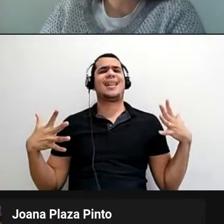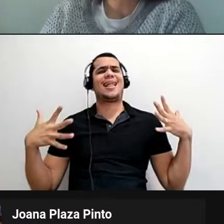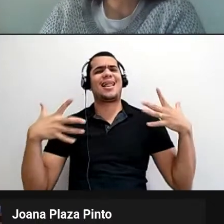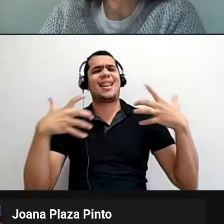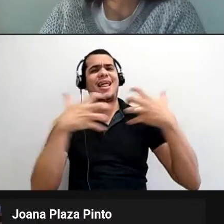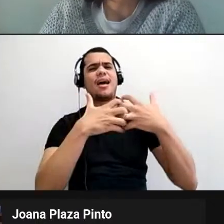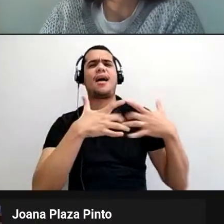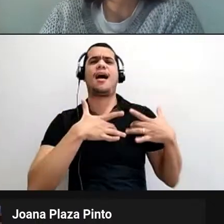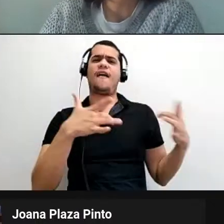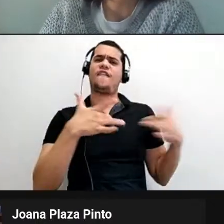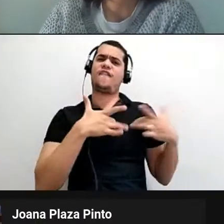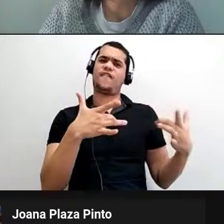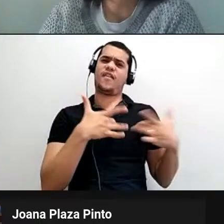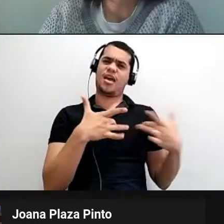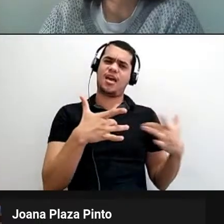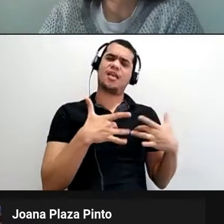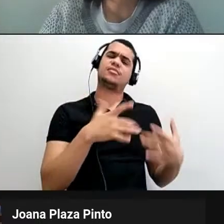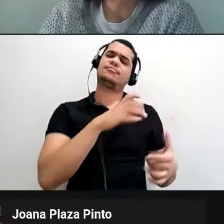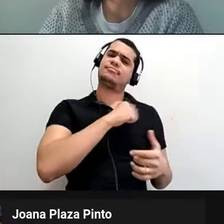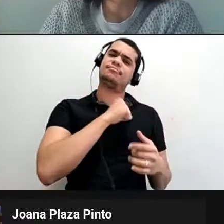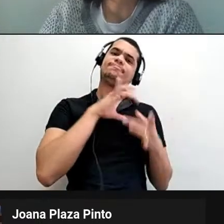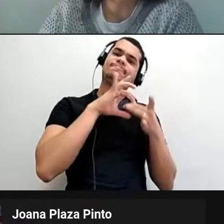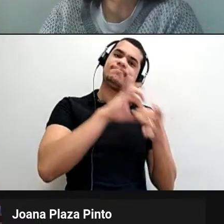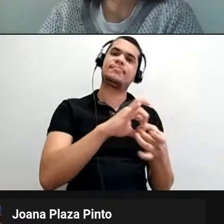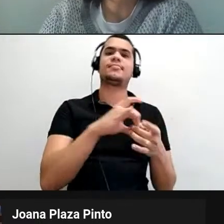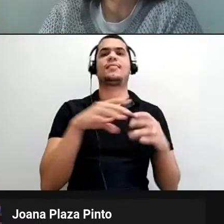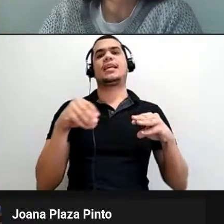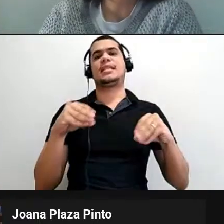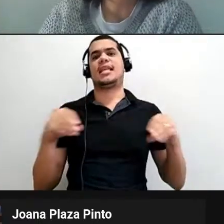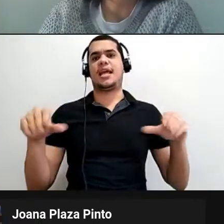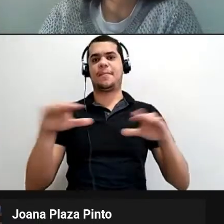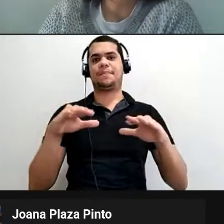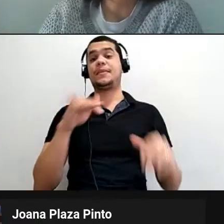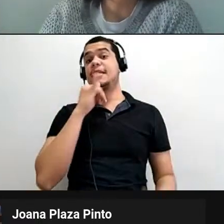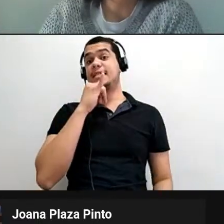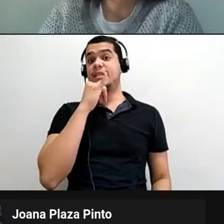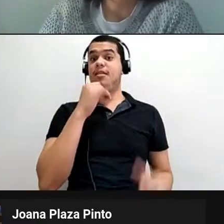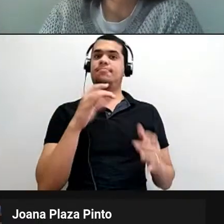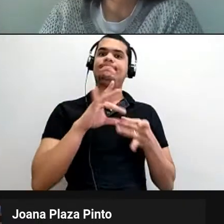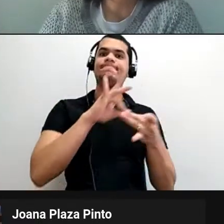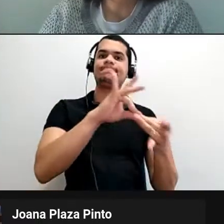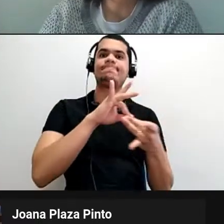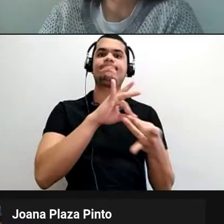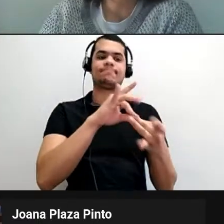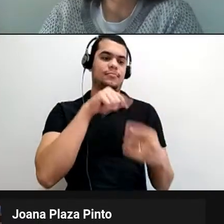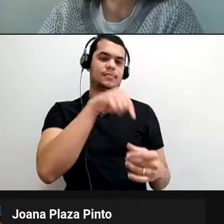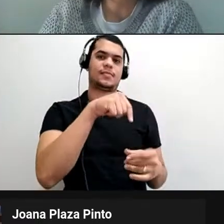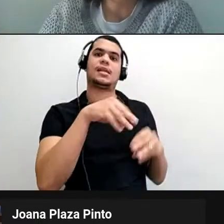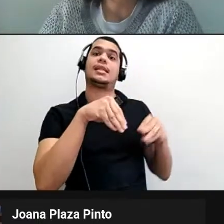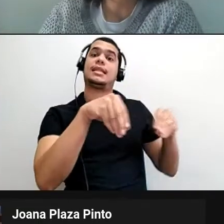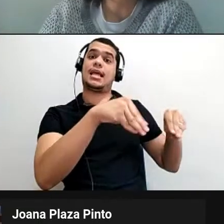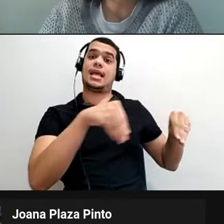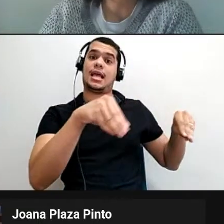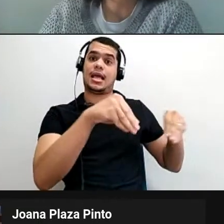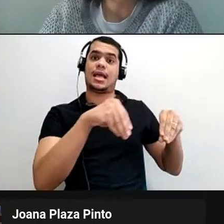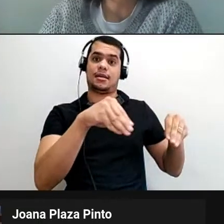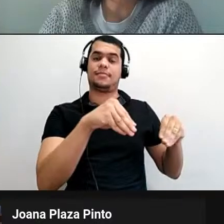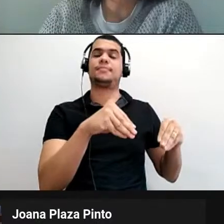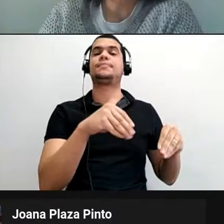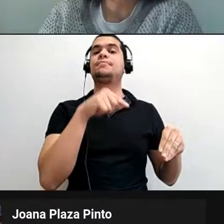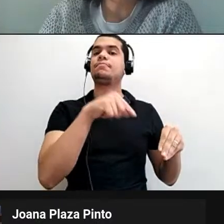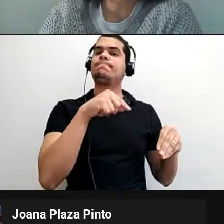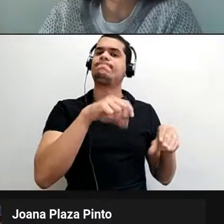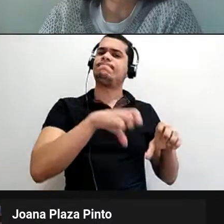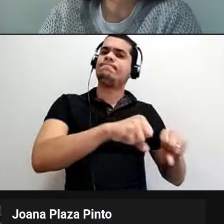com a relação com a Terra, né, quando você se relaciona com a Terra e a partir dessa relação você